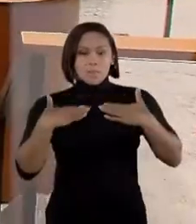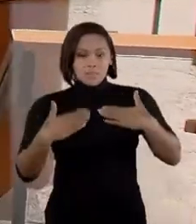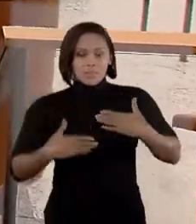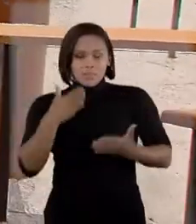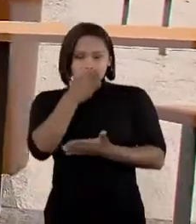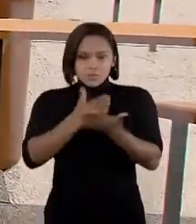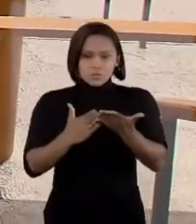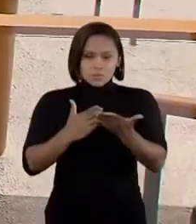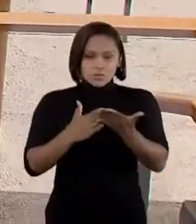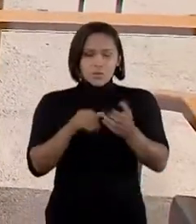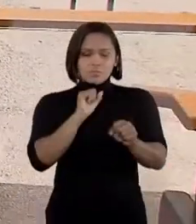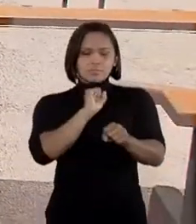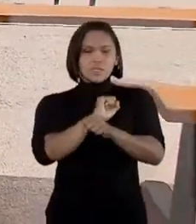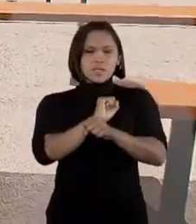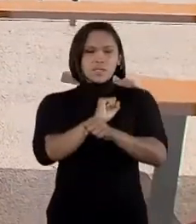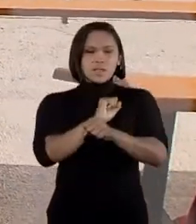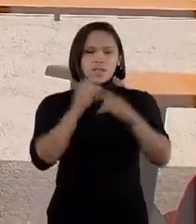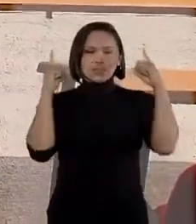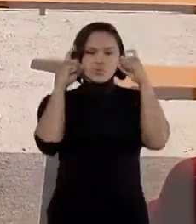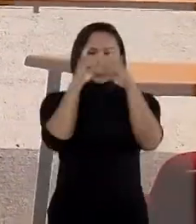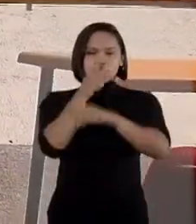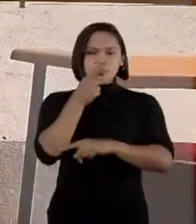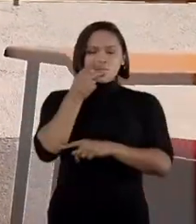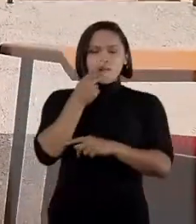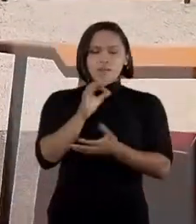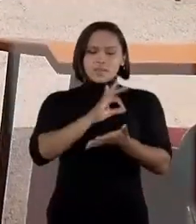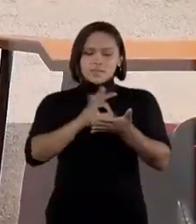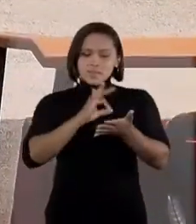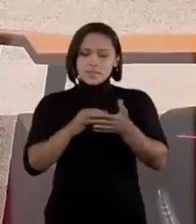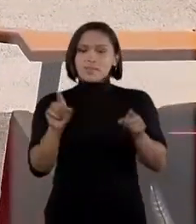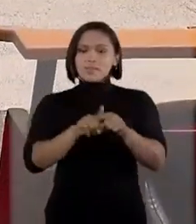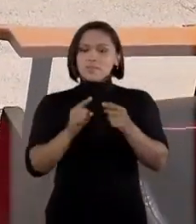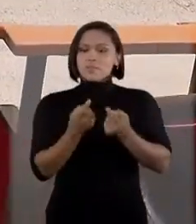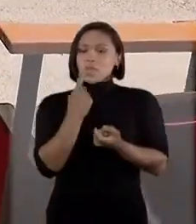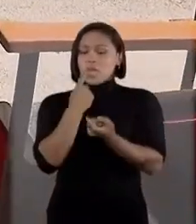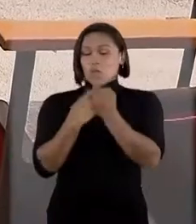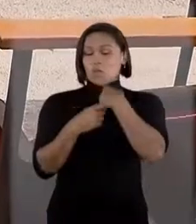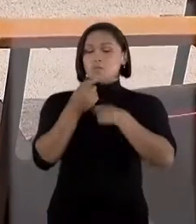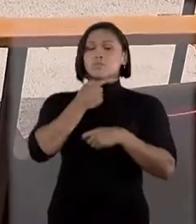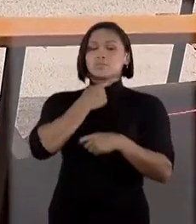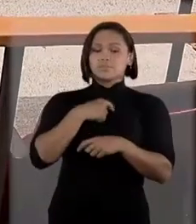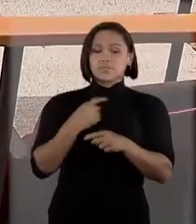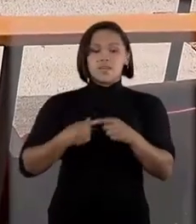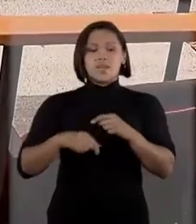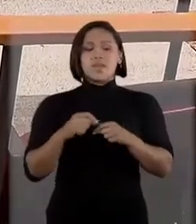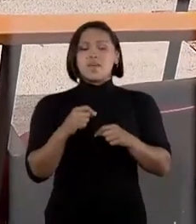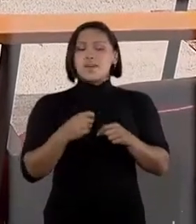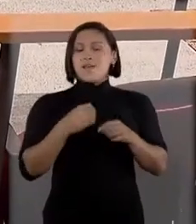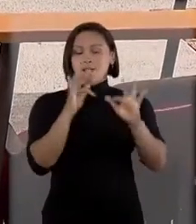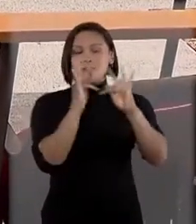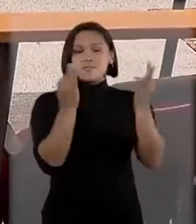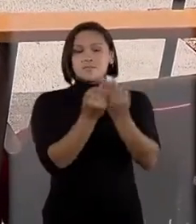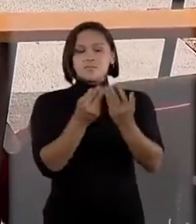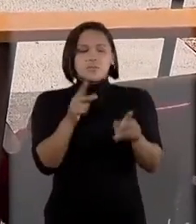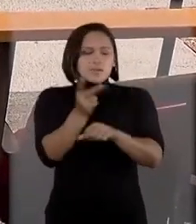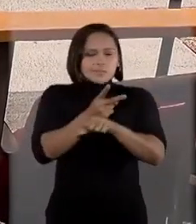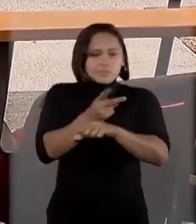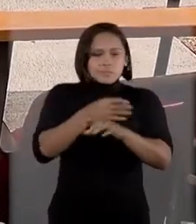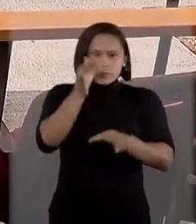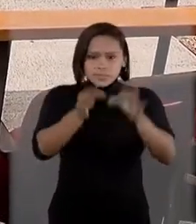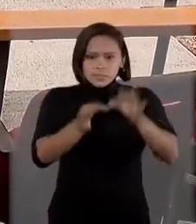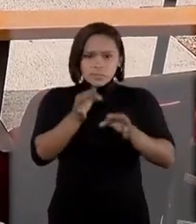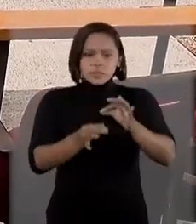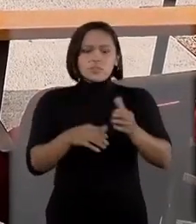ele tinha dificuldades para falar, escrever e até mesmo engolir. A família buscou a justiça, pois queria garantir o direito de manter a